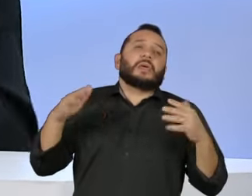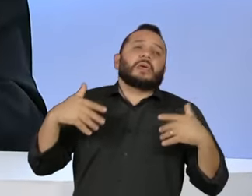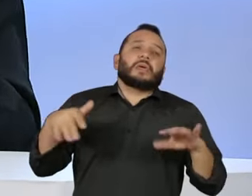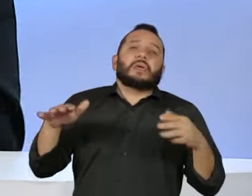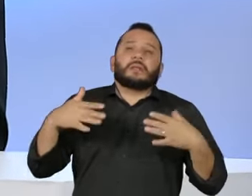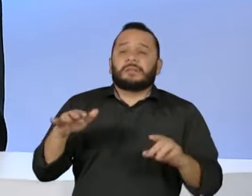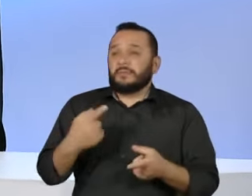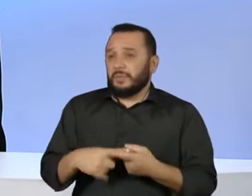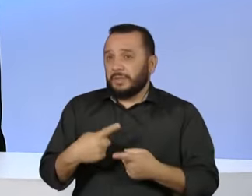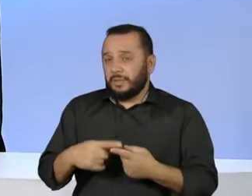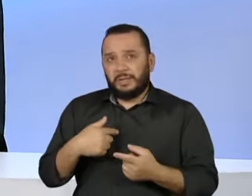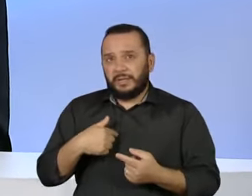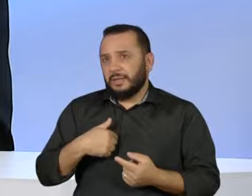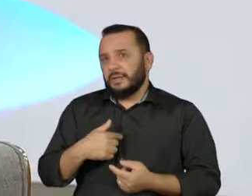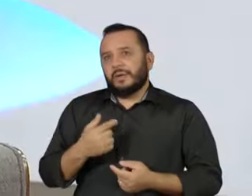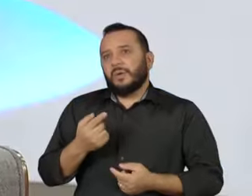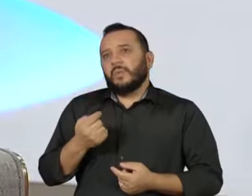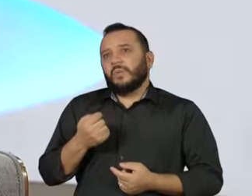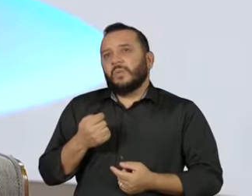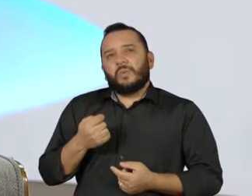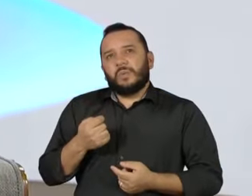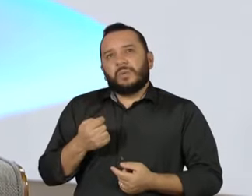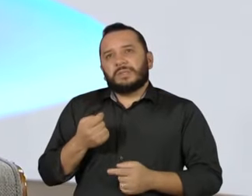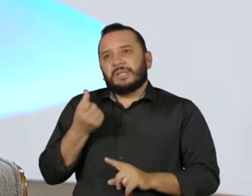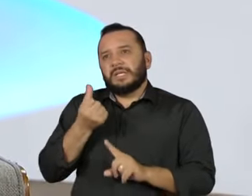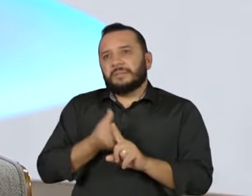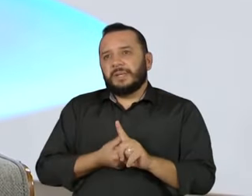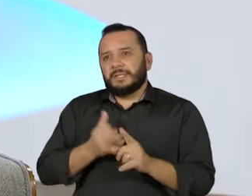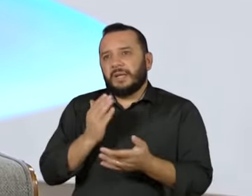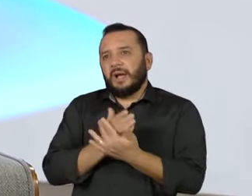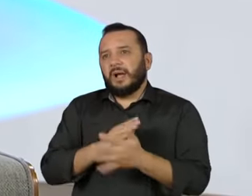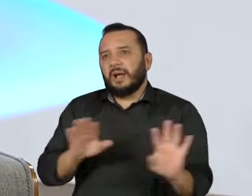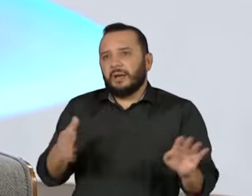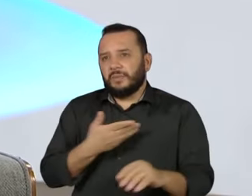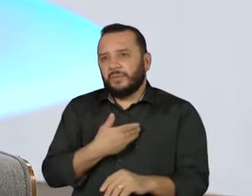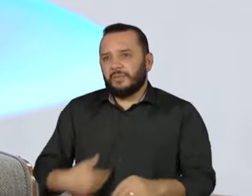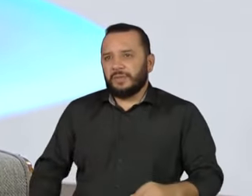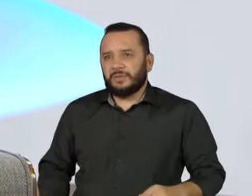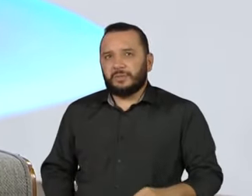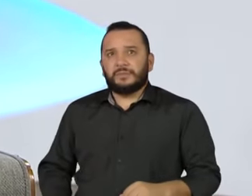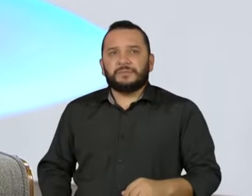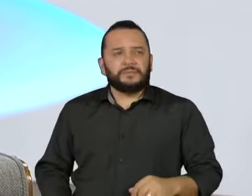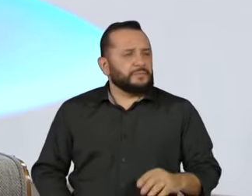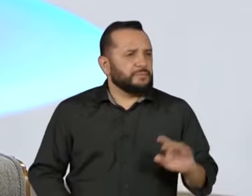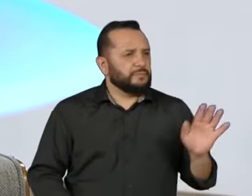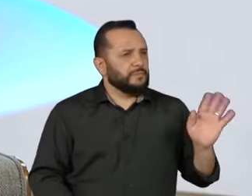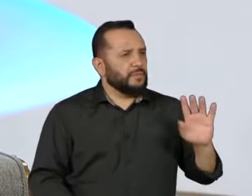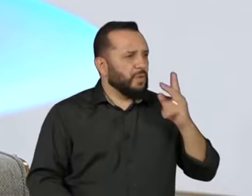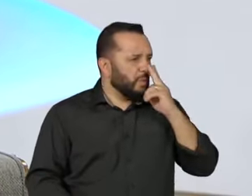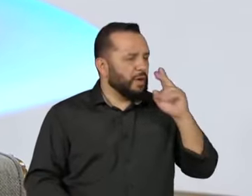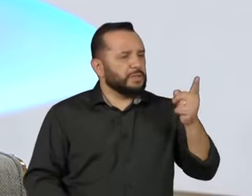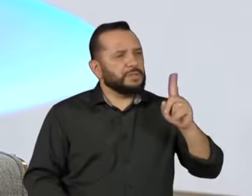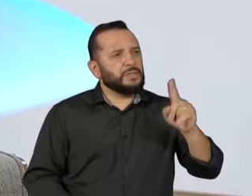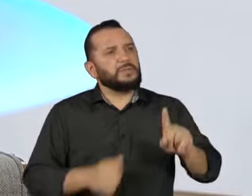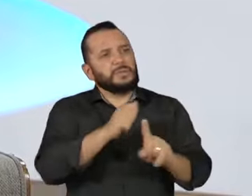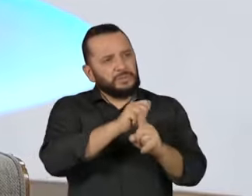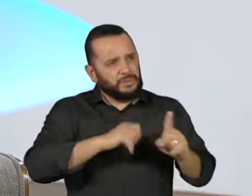seis meses do fim desse governo. Eu acho que não, acho que não. Acho que a sociedade está agindo. Não é a primeira